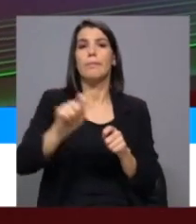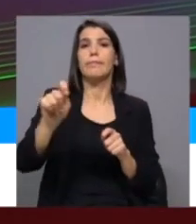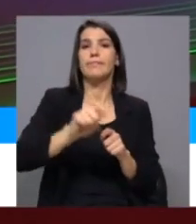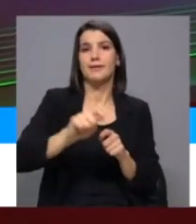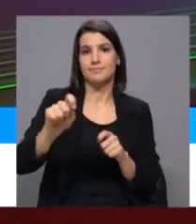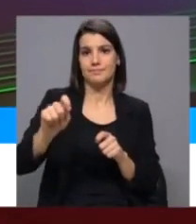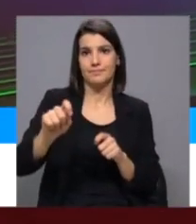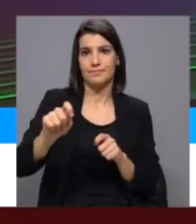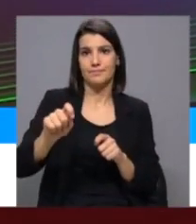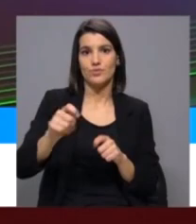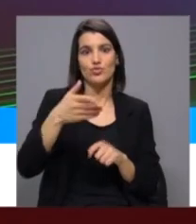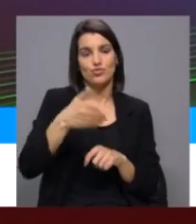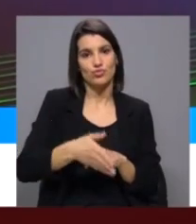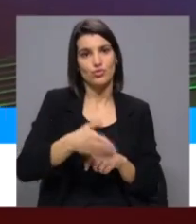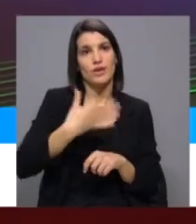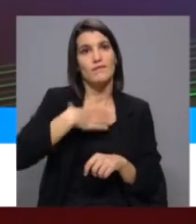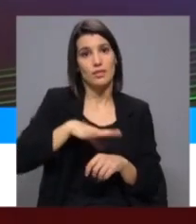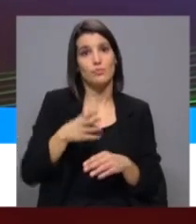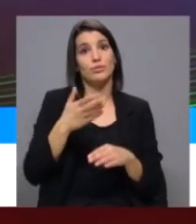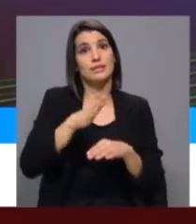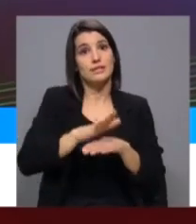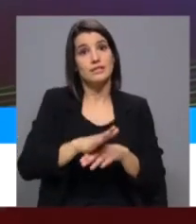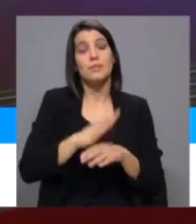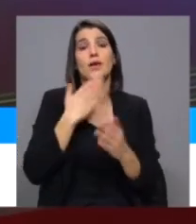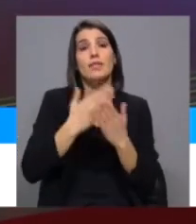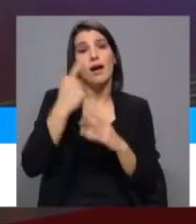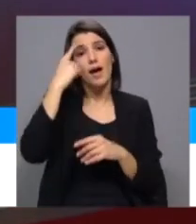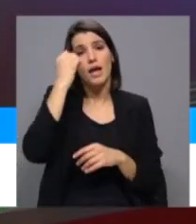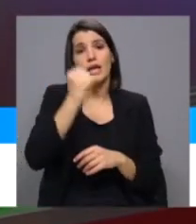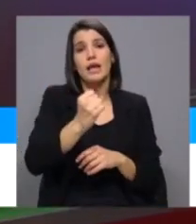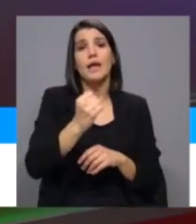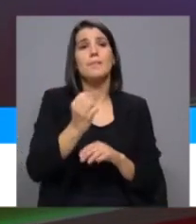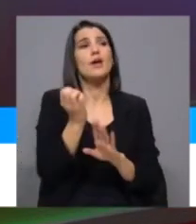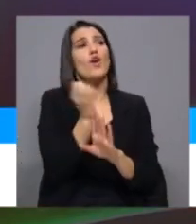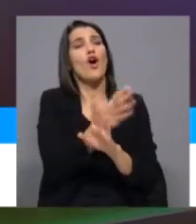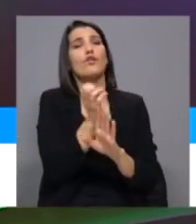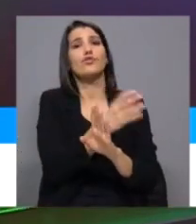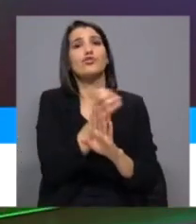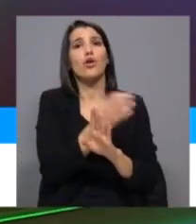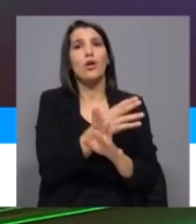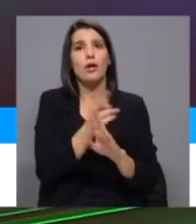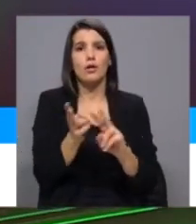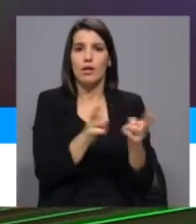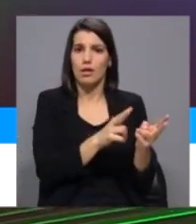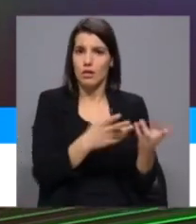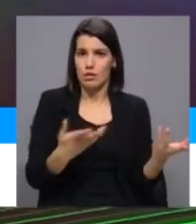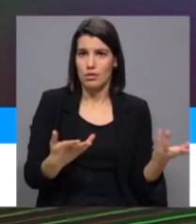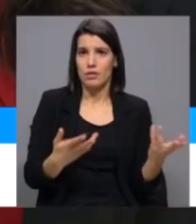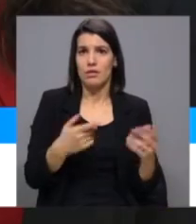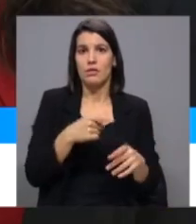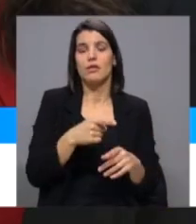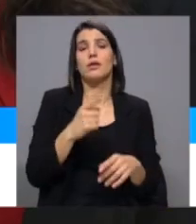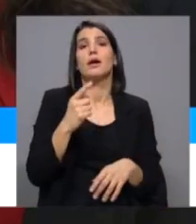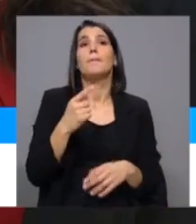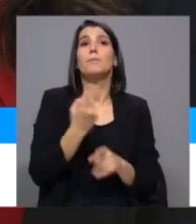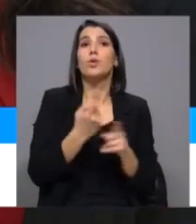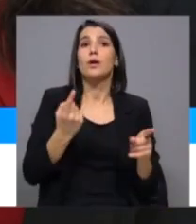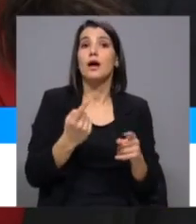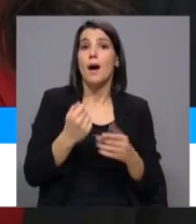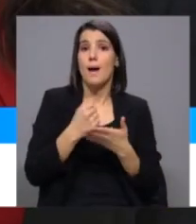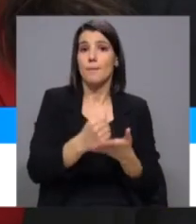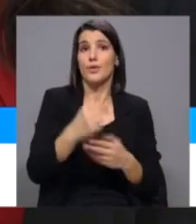queremos, por exemplo, criminalizar as transferências de offshores, porque, como sabemos, entre benefícios fiscais